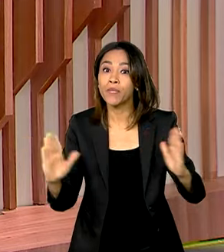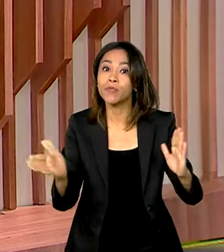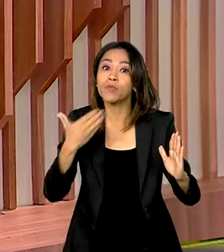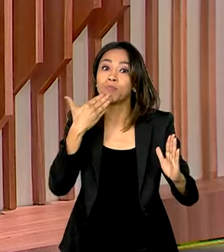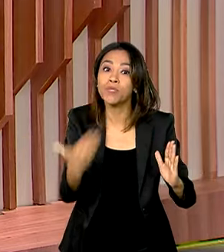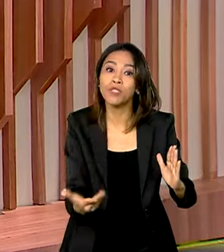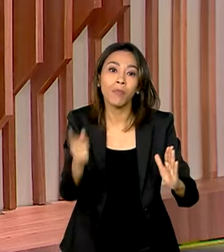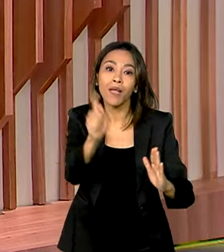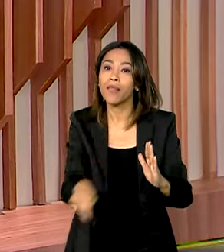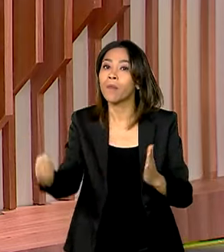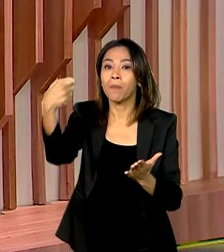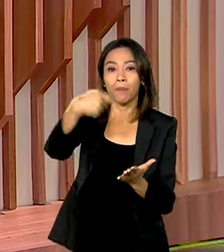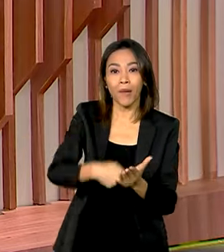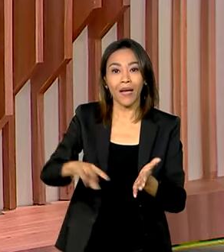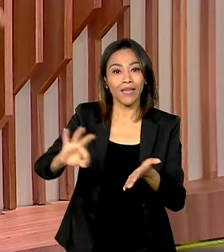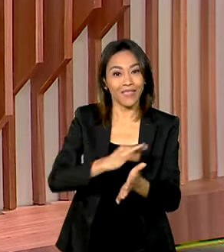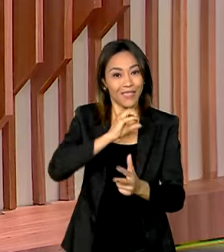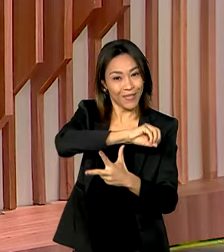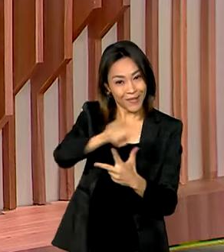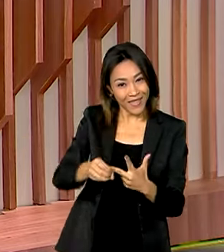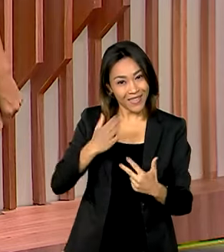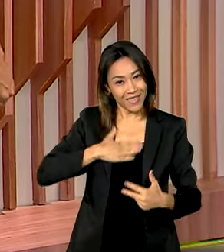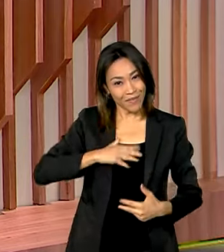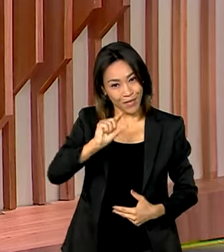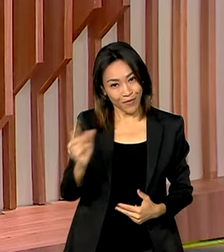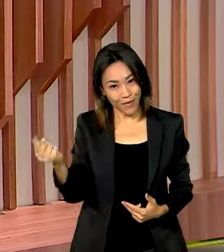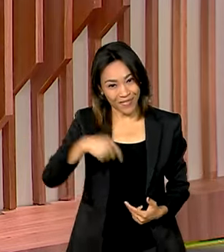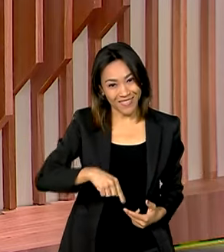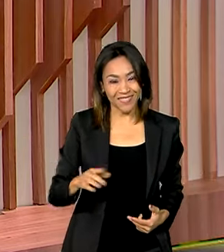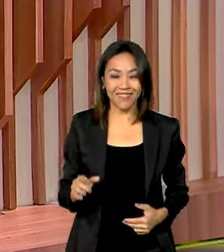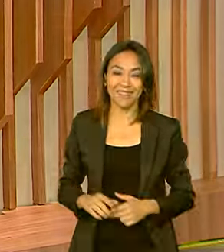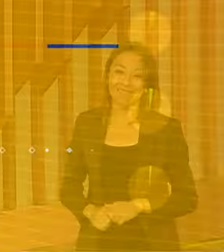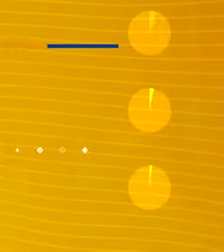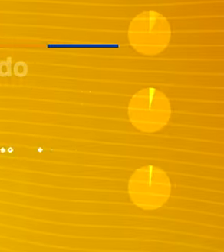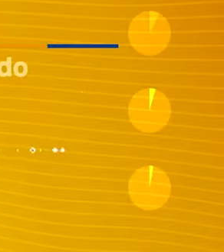isenção da taxa de inscrição do Enem. A gente volta em instantes.